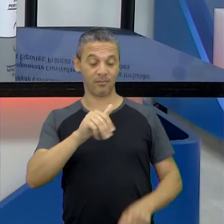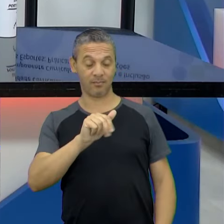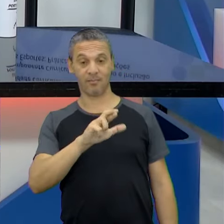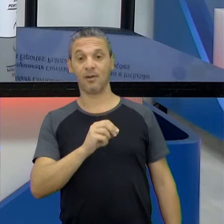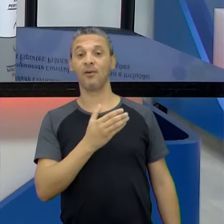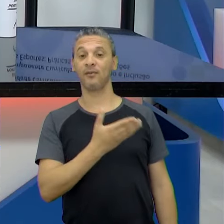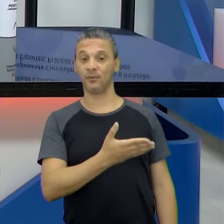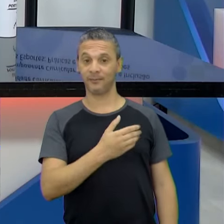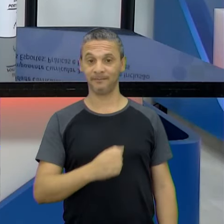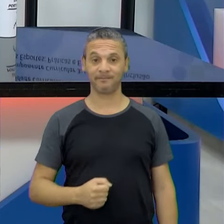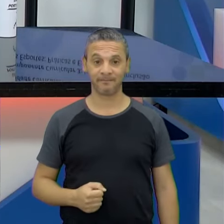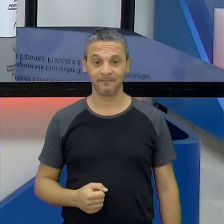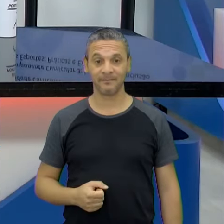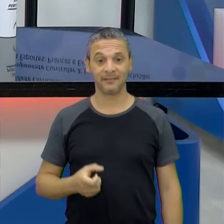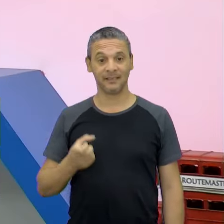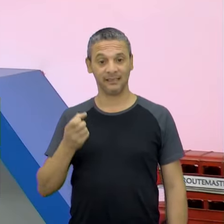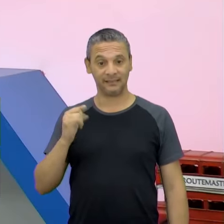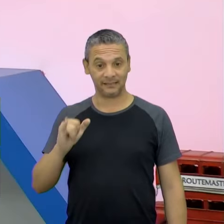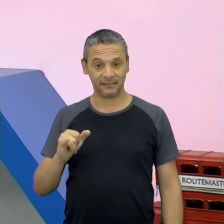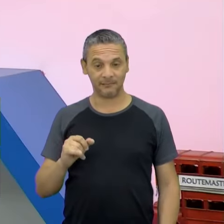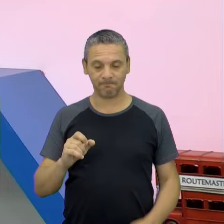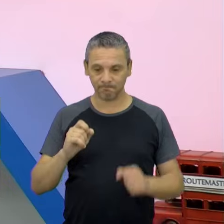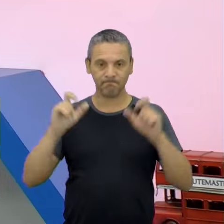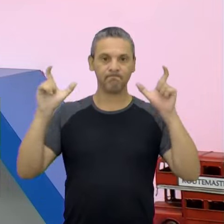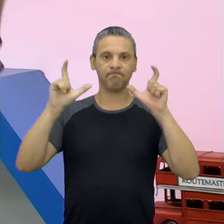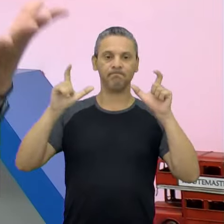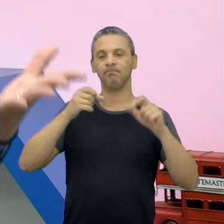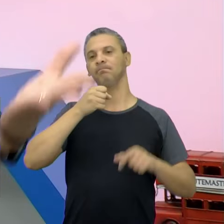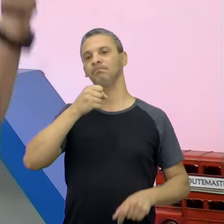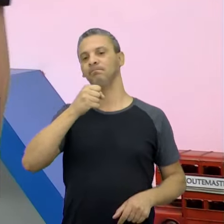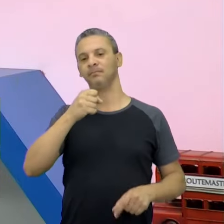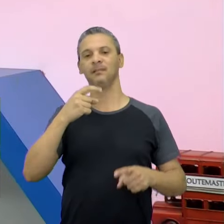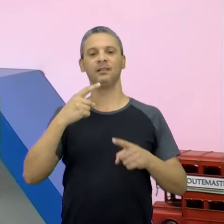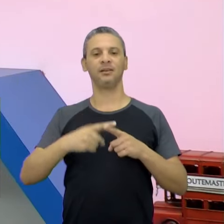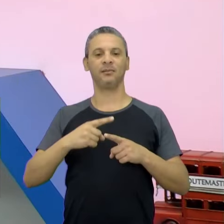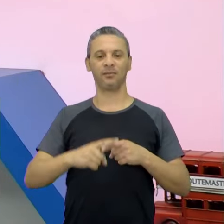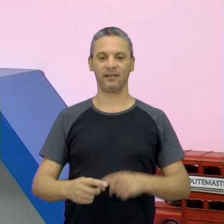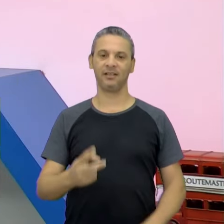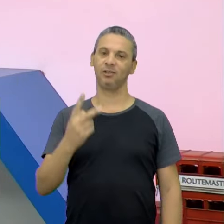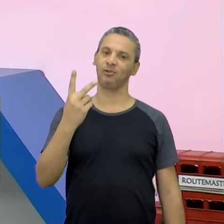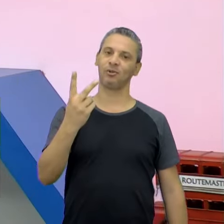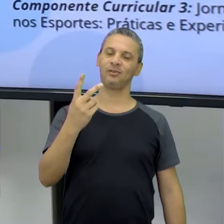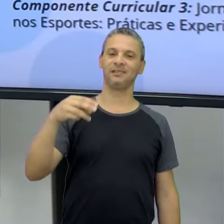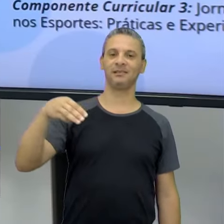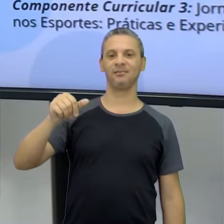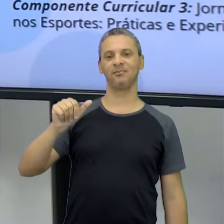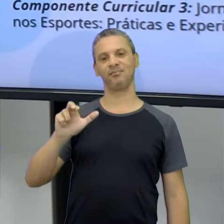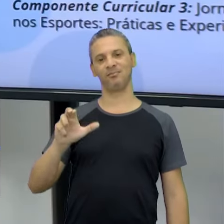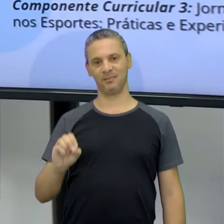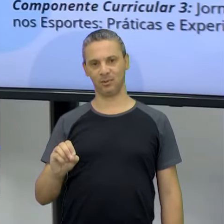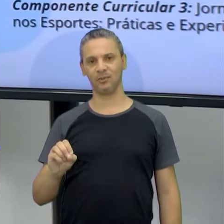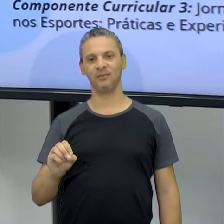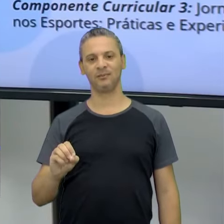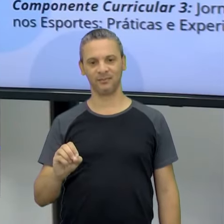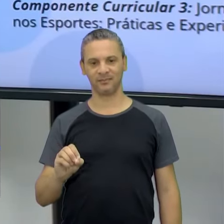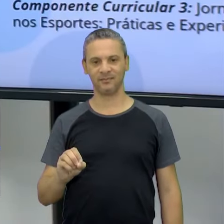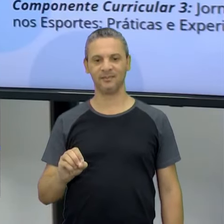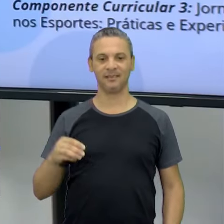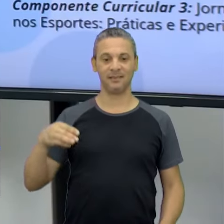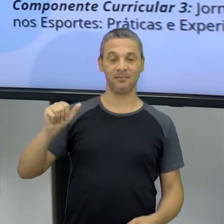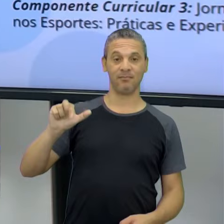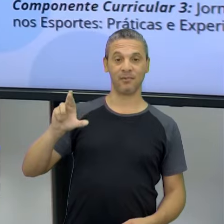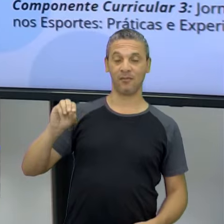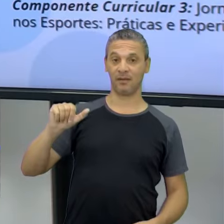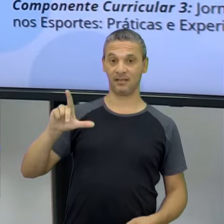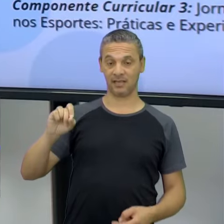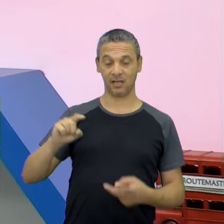assim, se é pra ser, se liga na mídia, por que o Mauro? tenho dois Mauros aqui. um Mauro, outro Marcelo e o Farias, né?